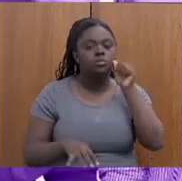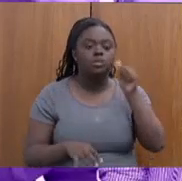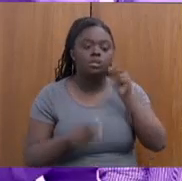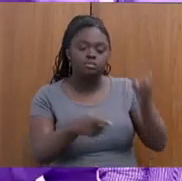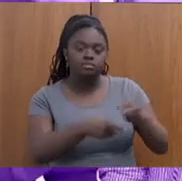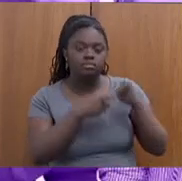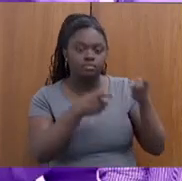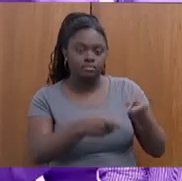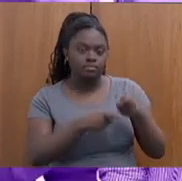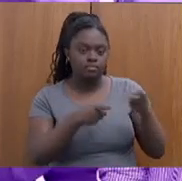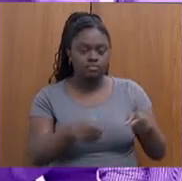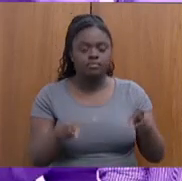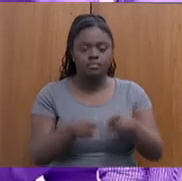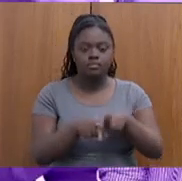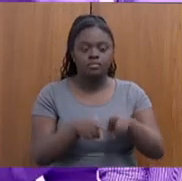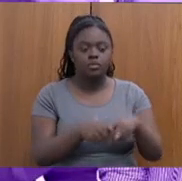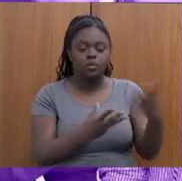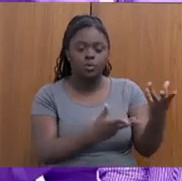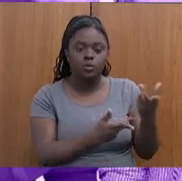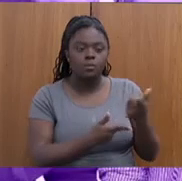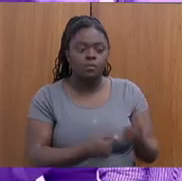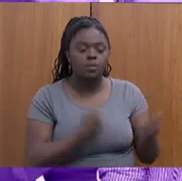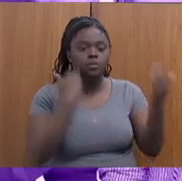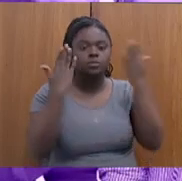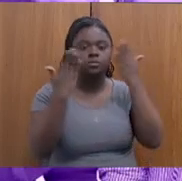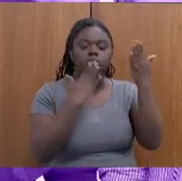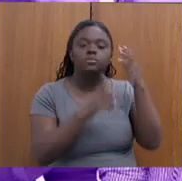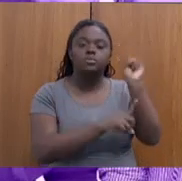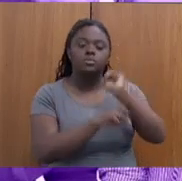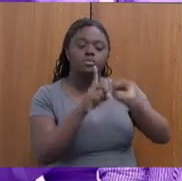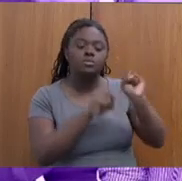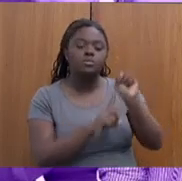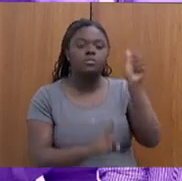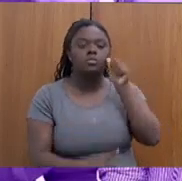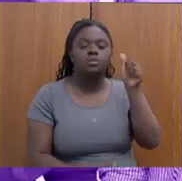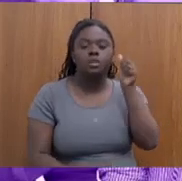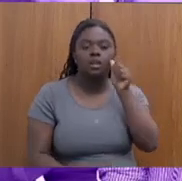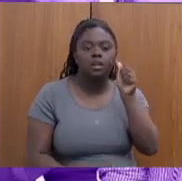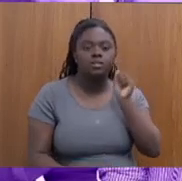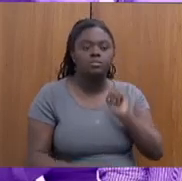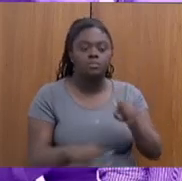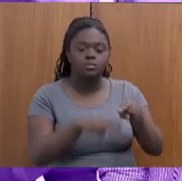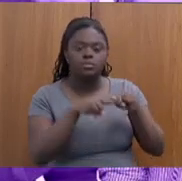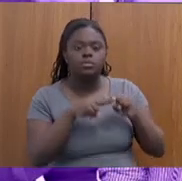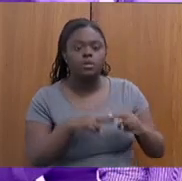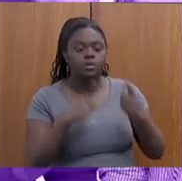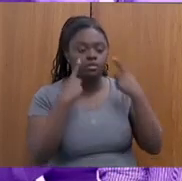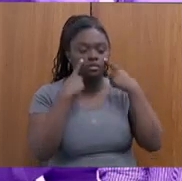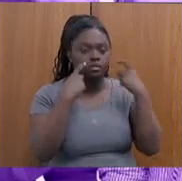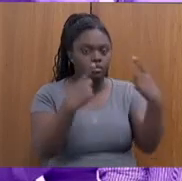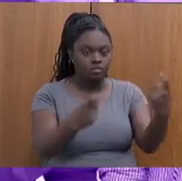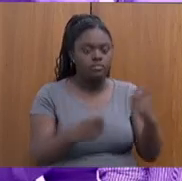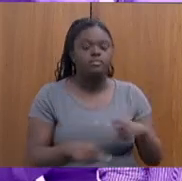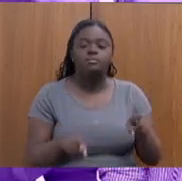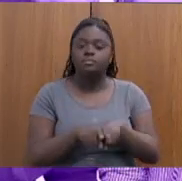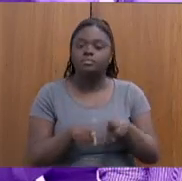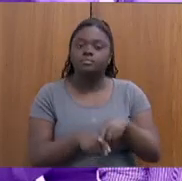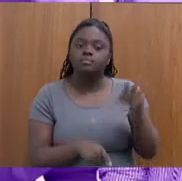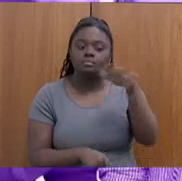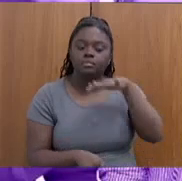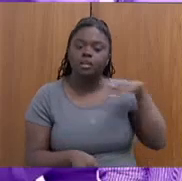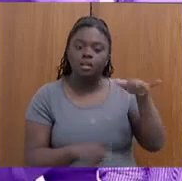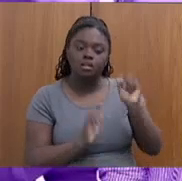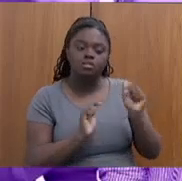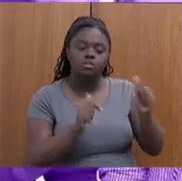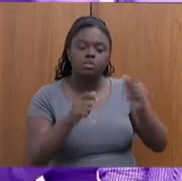também com acolhimento e atendimento psicossocial às mulheres vítimas de violência. Vamos também estar com uma área de atuação de ampliação da